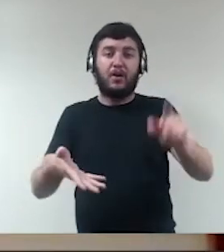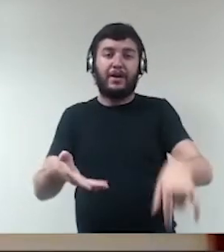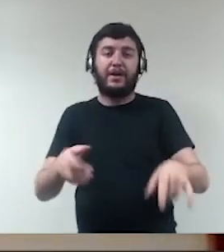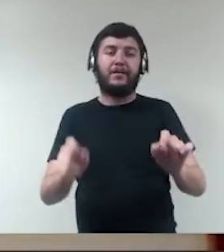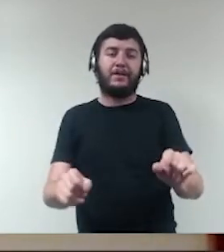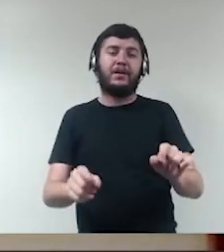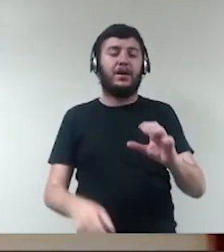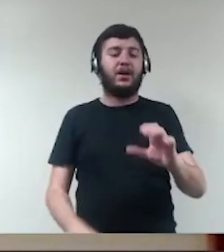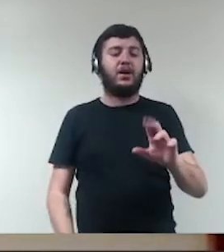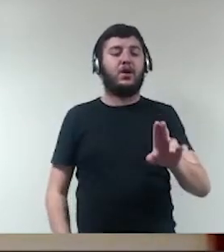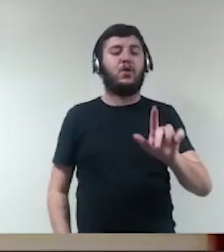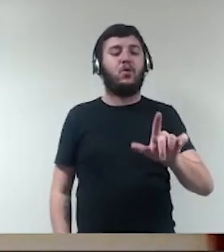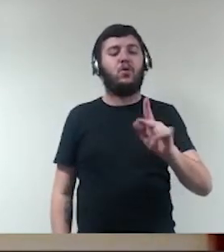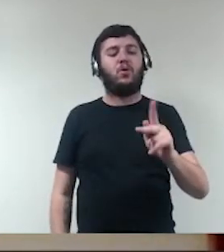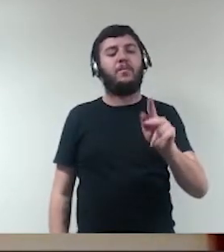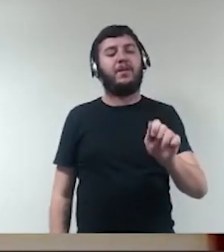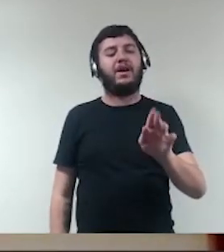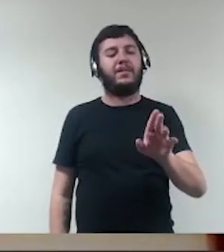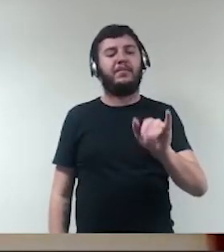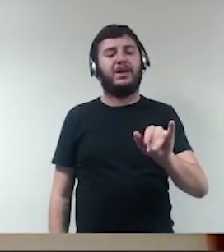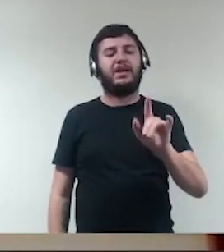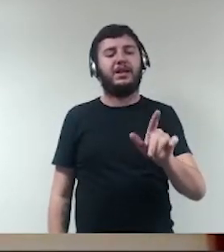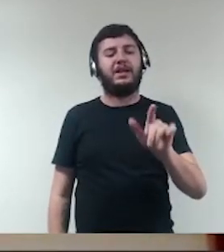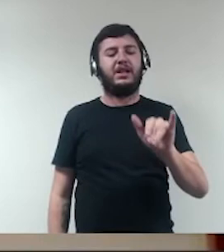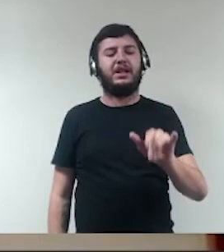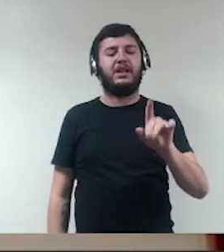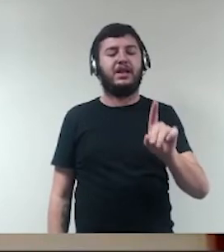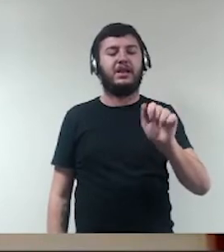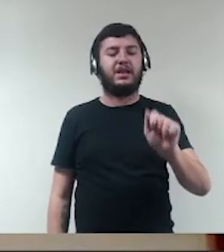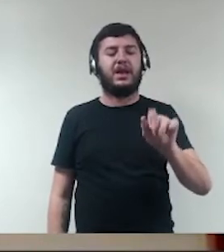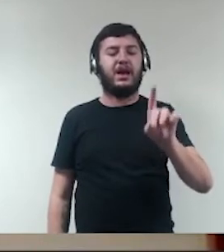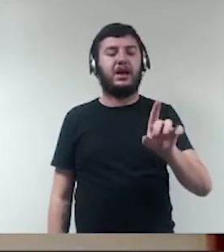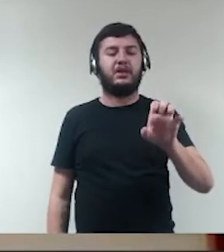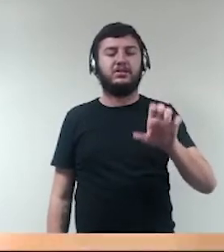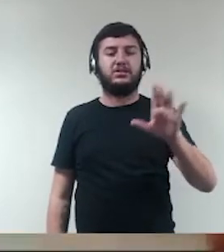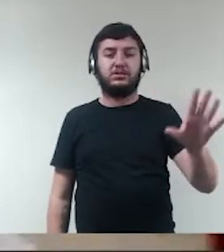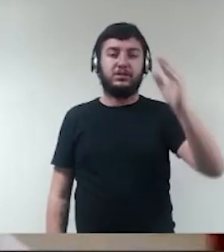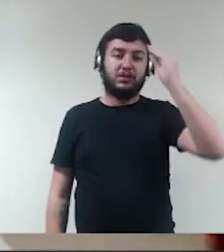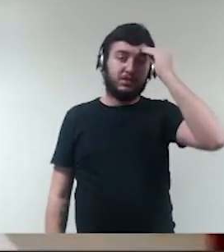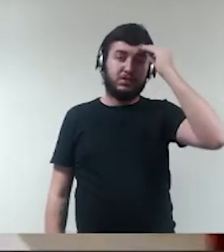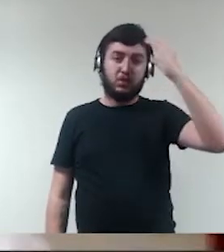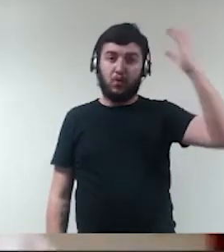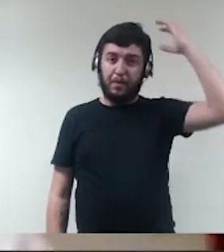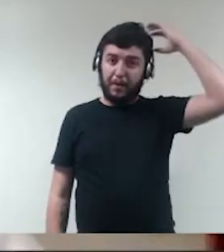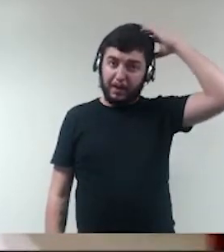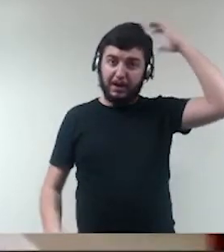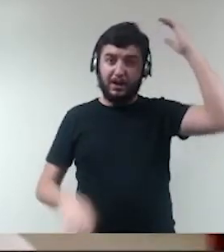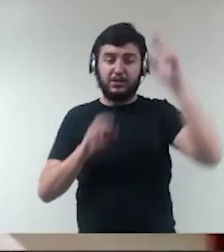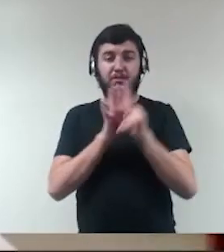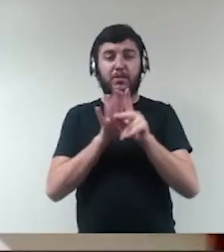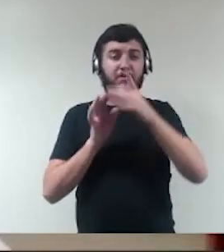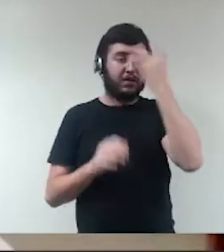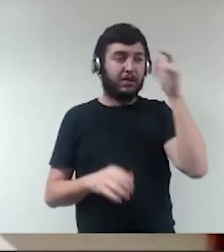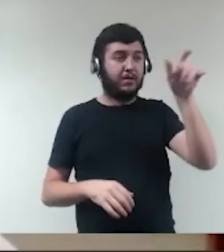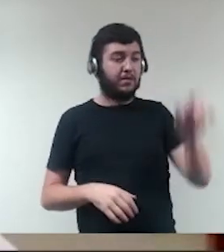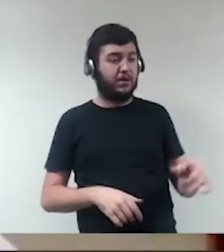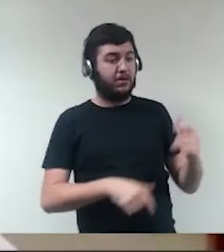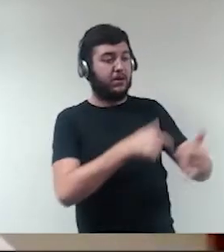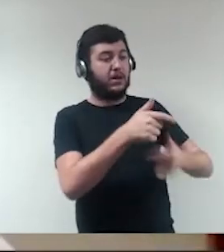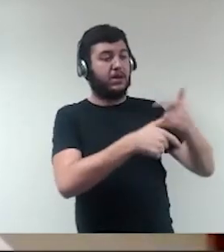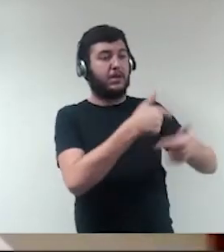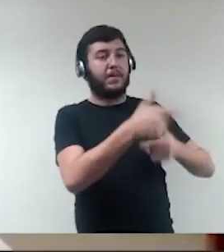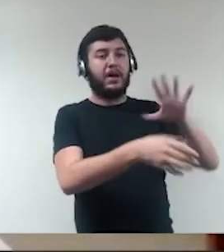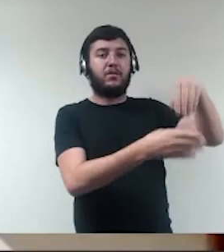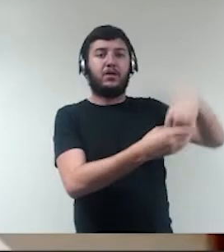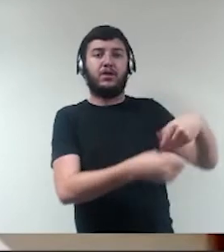culpabilidade desses agentes públicos qual é o momento em que esses agentes públicos devem ou não